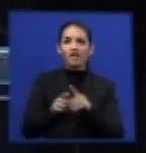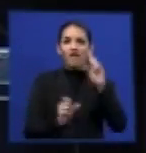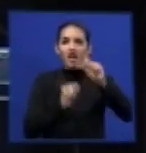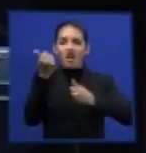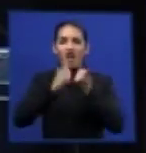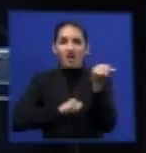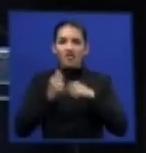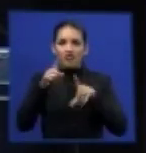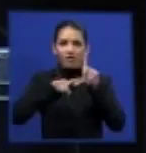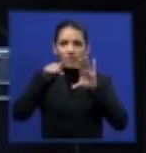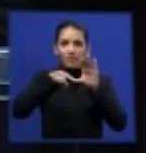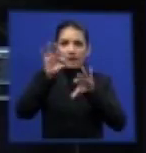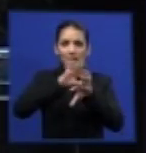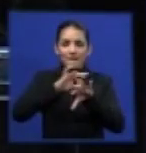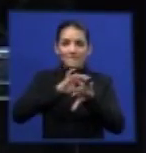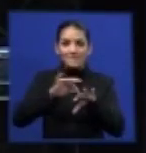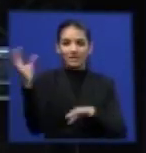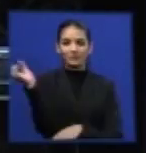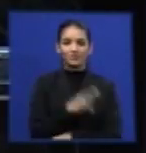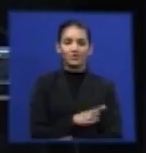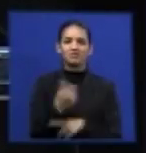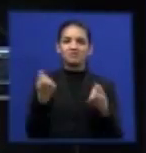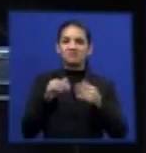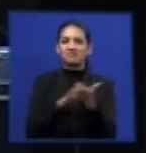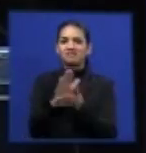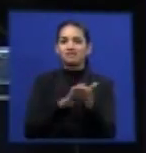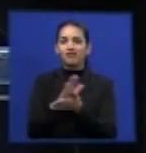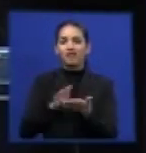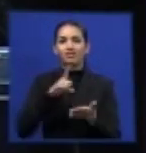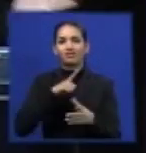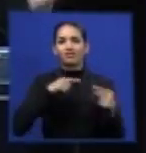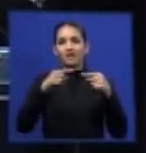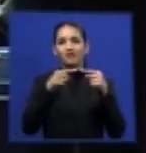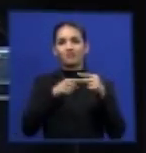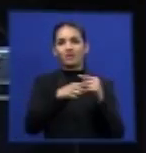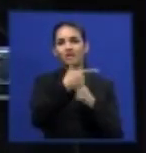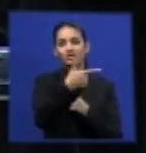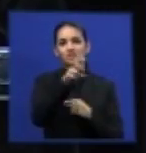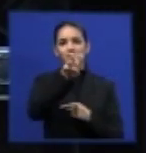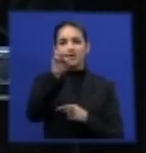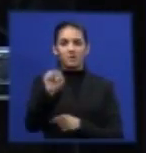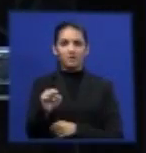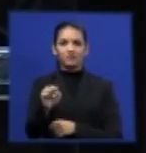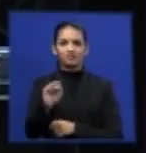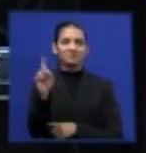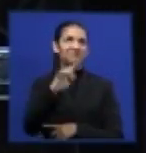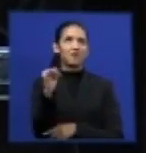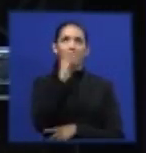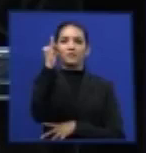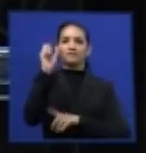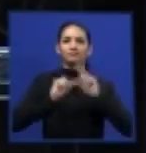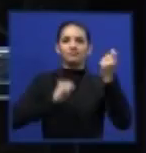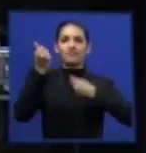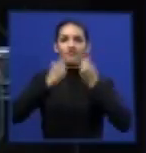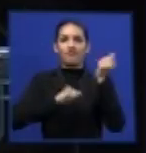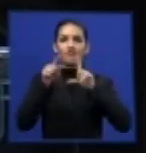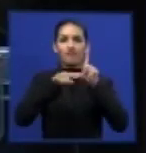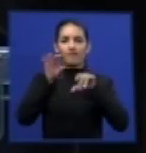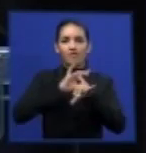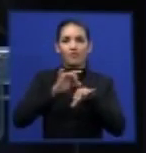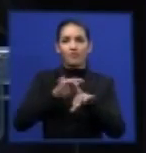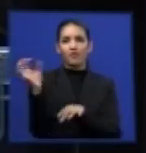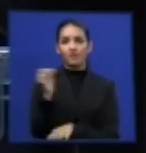aplicar a 258. A 258 não é importante para as fábricas de pneus. Então,